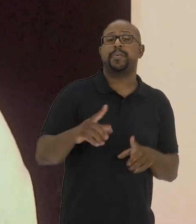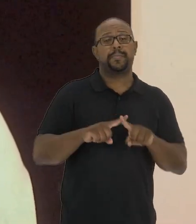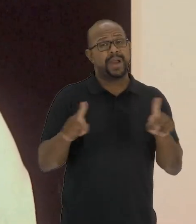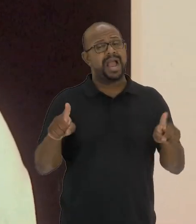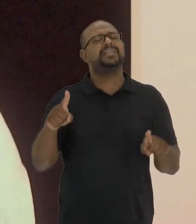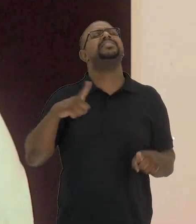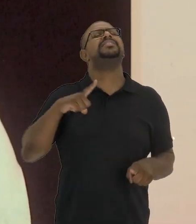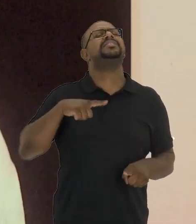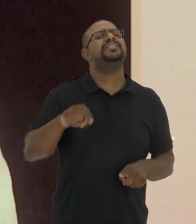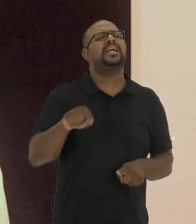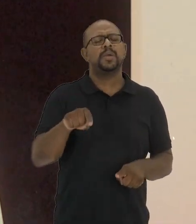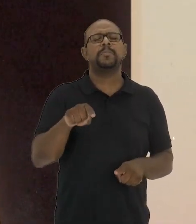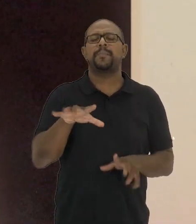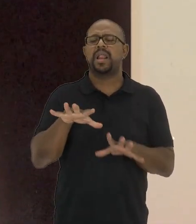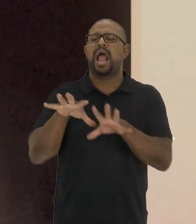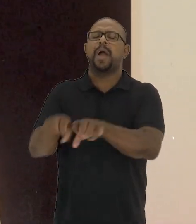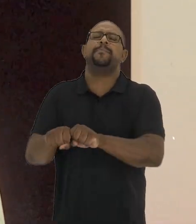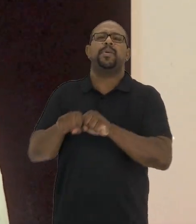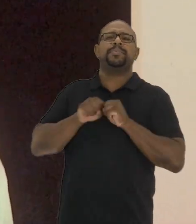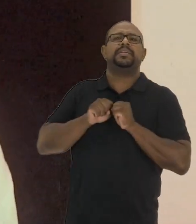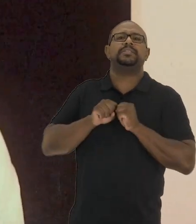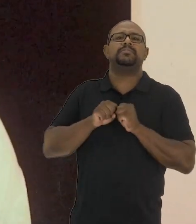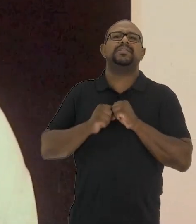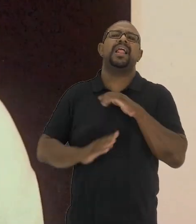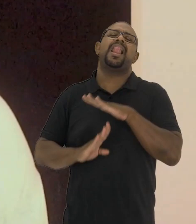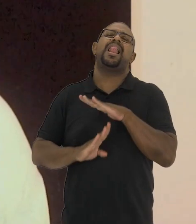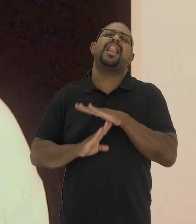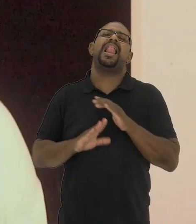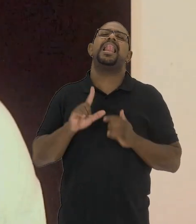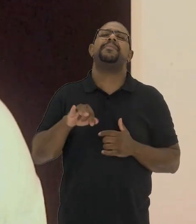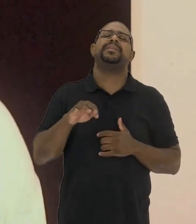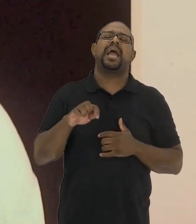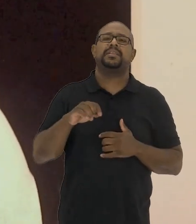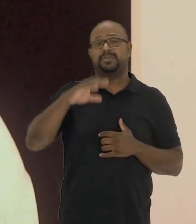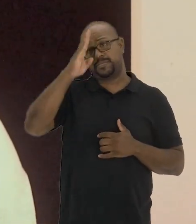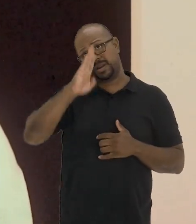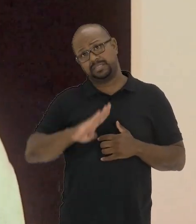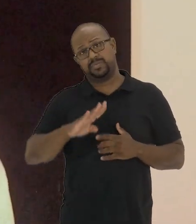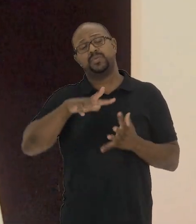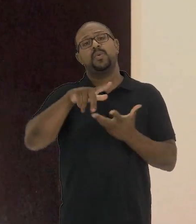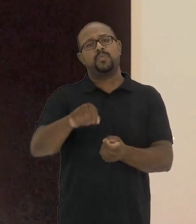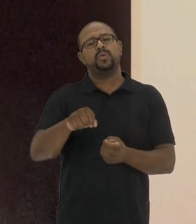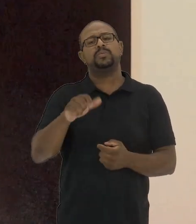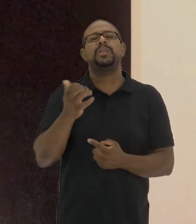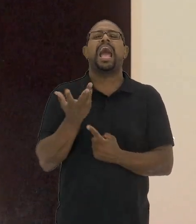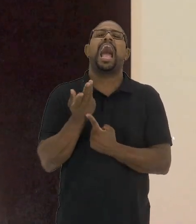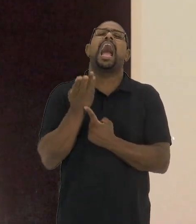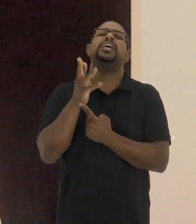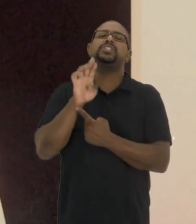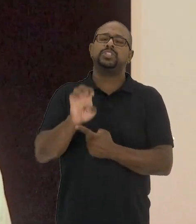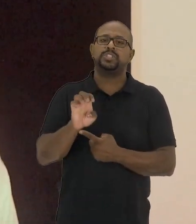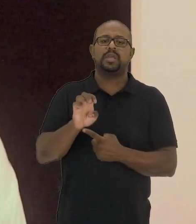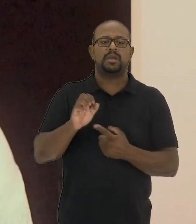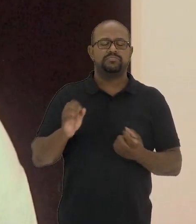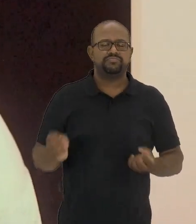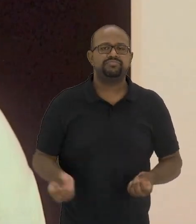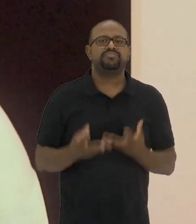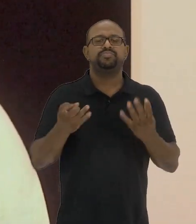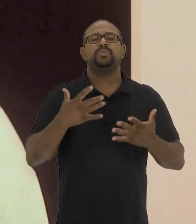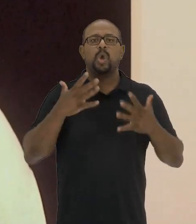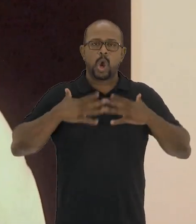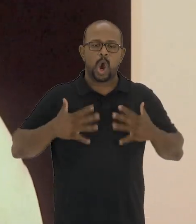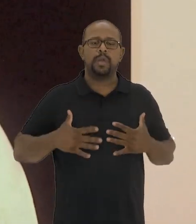ao longo dos anos. Mas ainda há uma apropriação ainda limitada no Brasil e no mundo em relação à arte